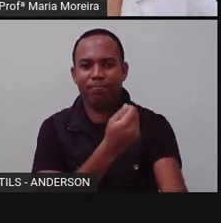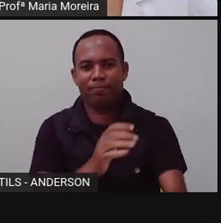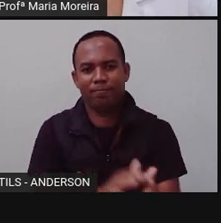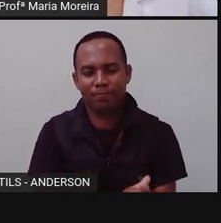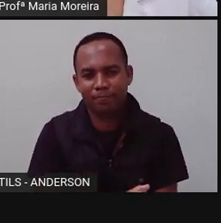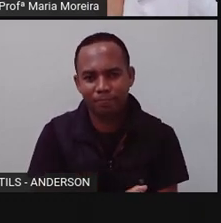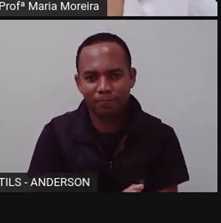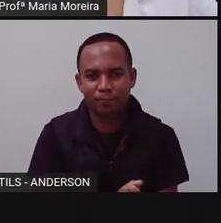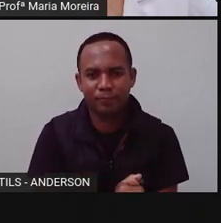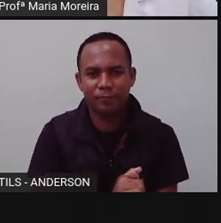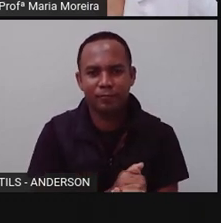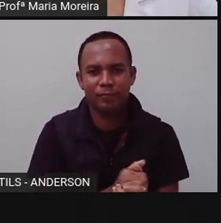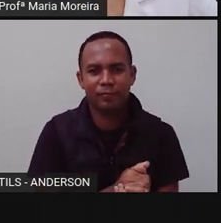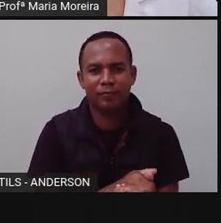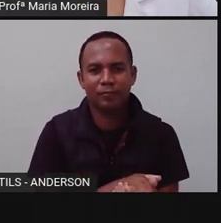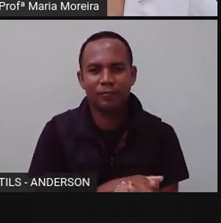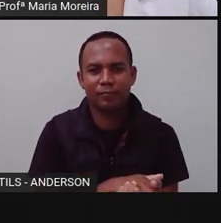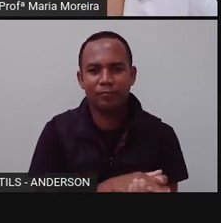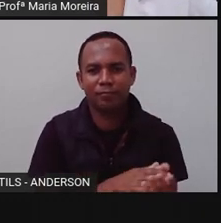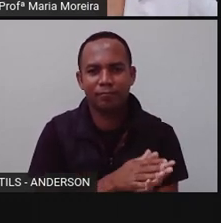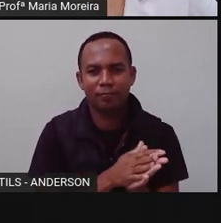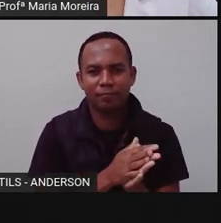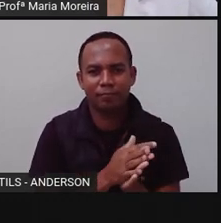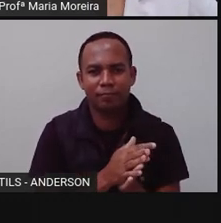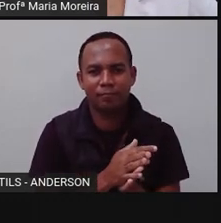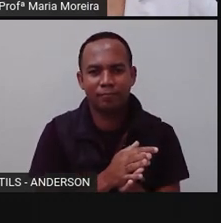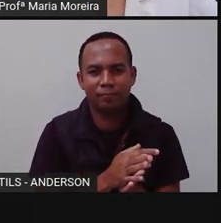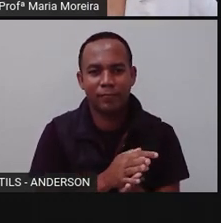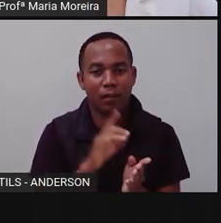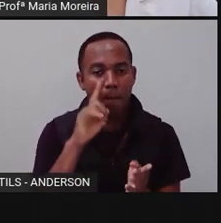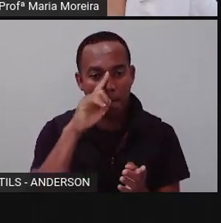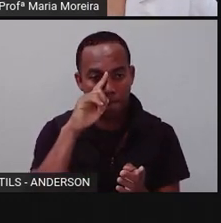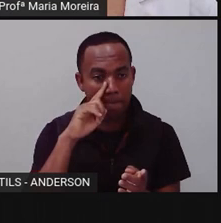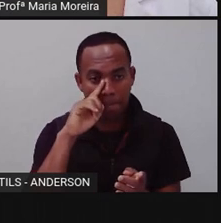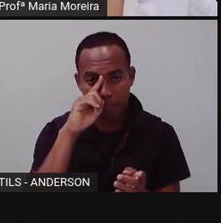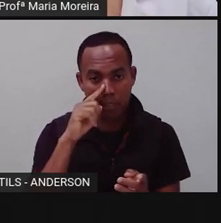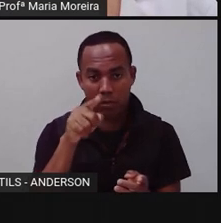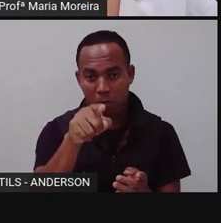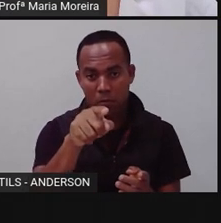Medo, né? Medo. E ele é bem perigoso, viu?